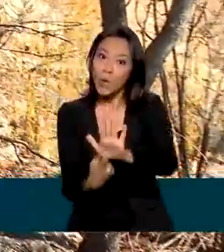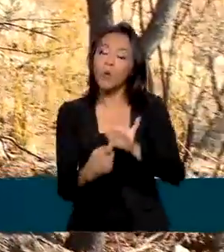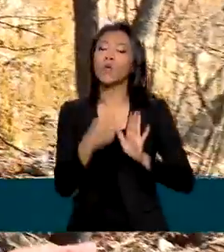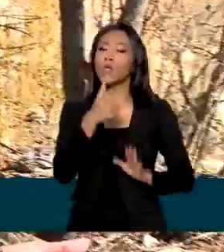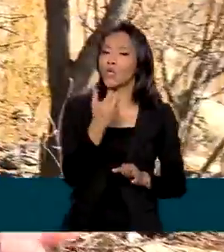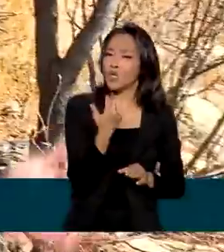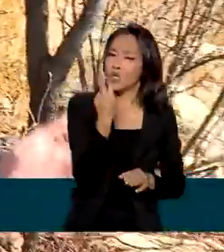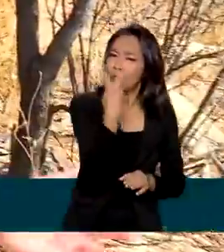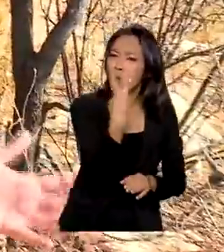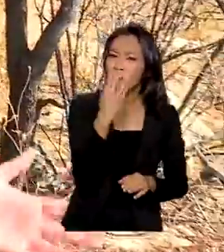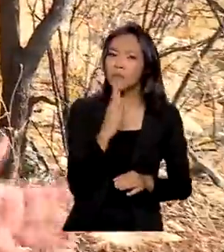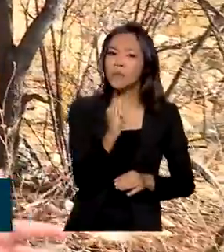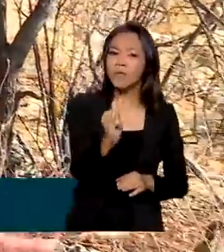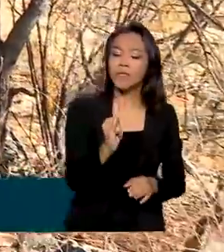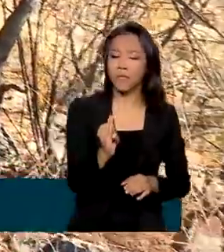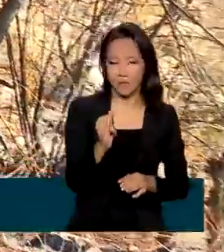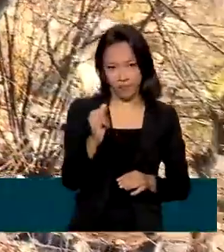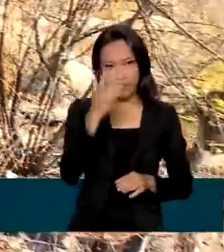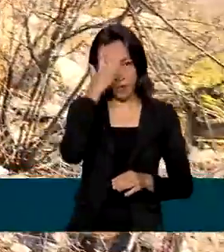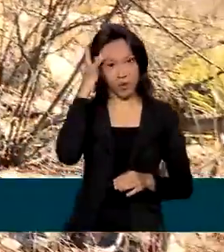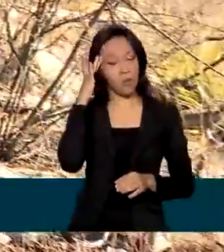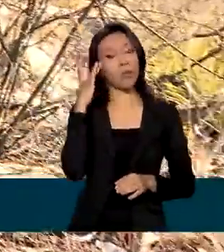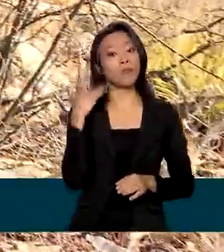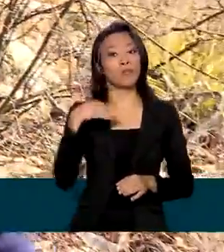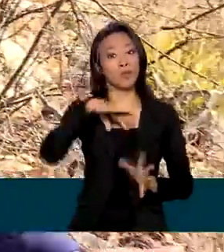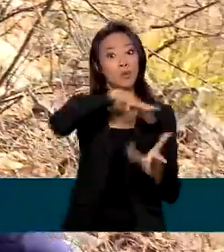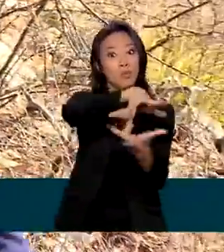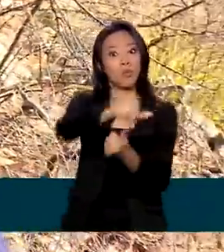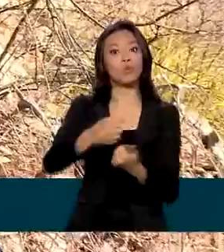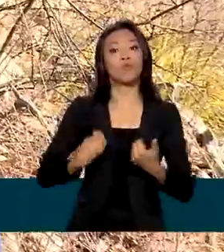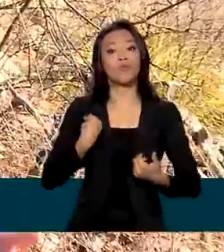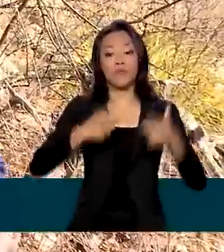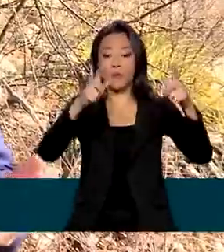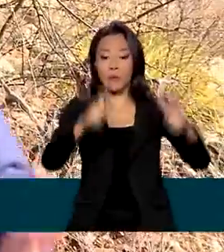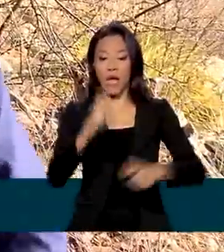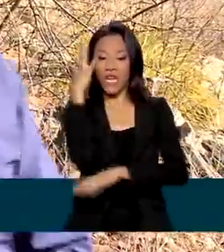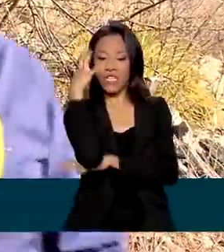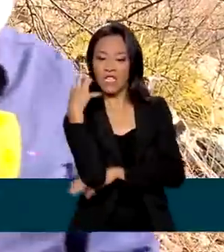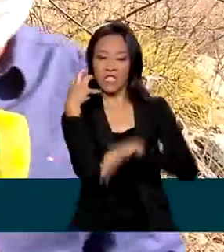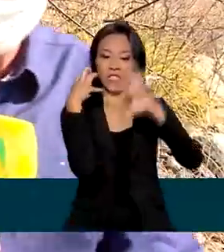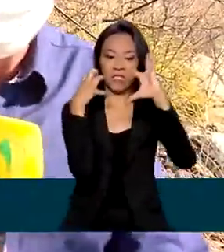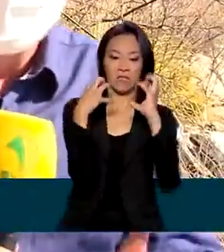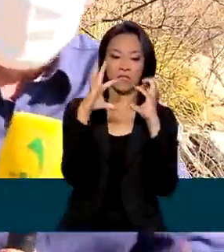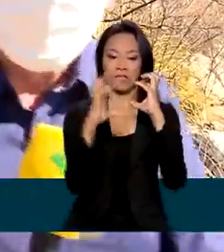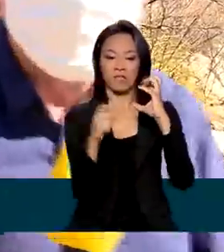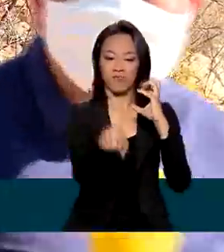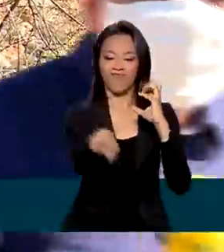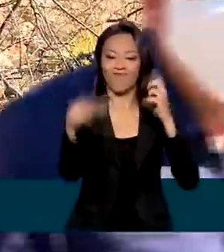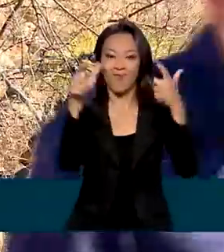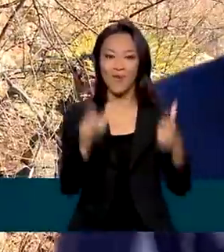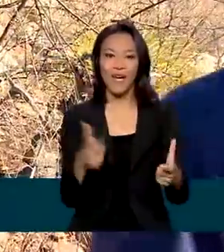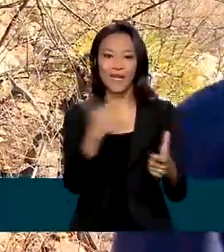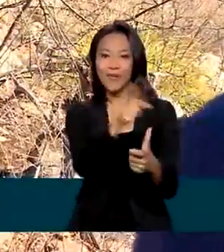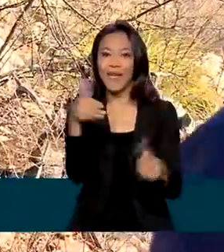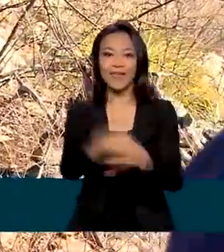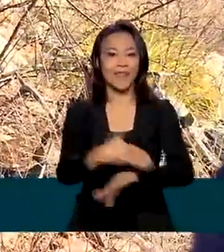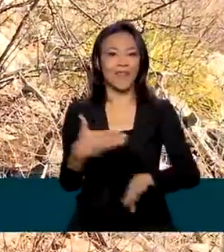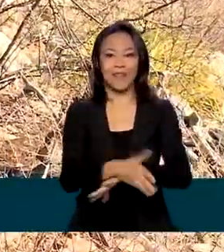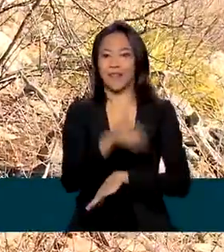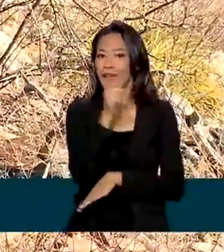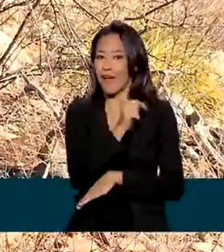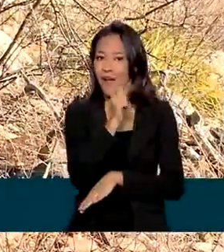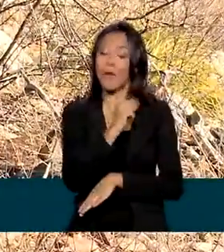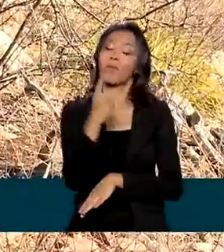de pessoas em todo o mundo vivem em regiões secas, com pouco ou quase nenhum acesso à água. Portanto, economizar deve ser uma